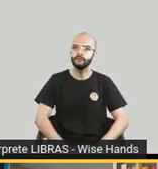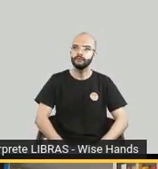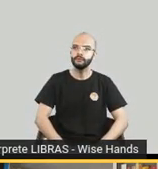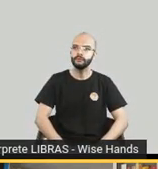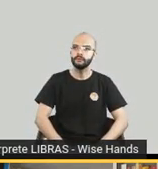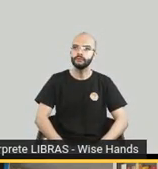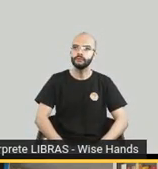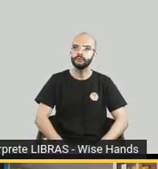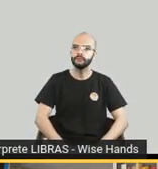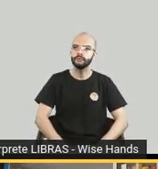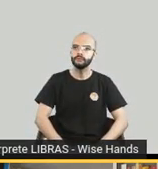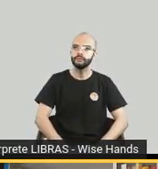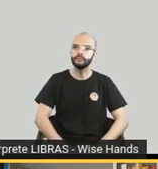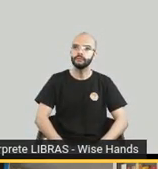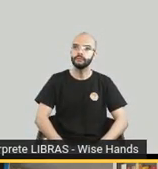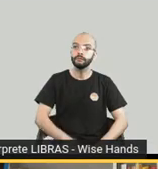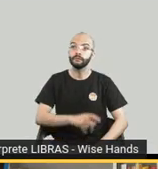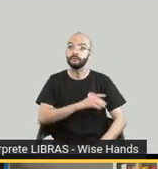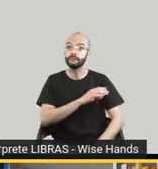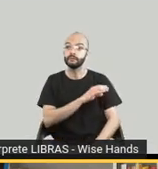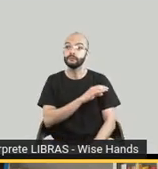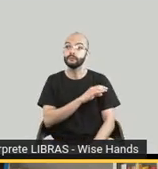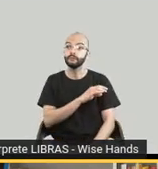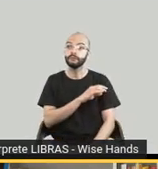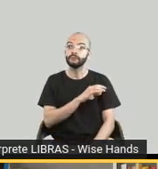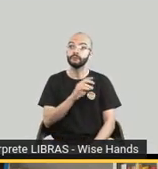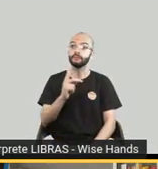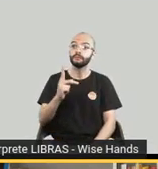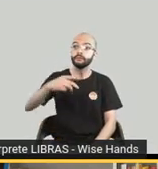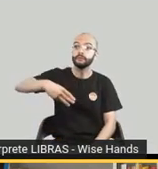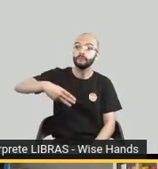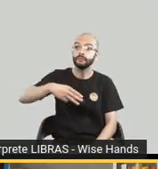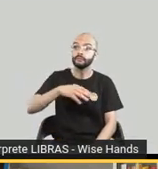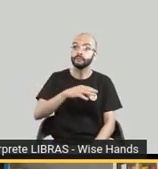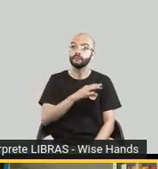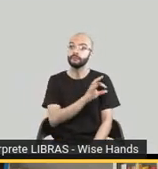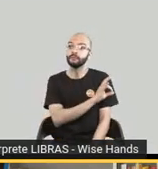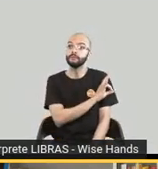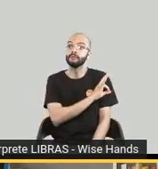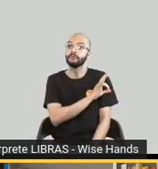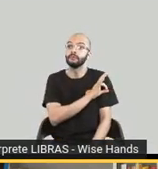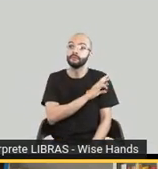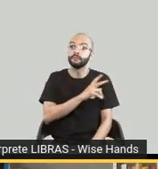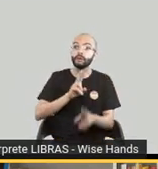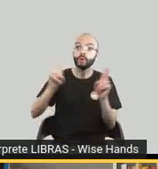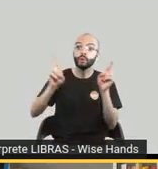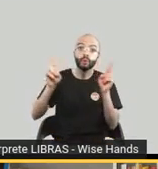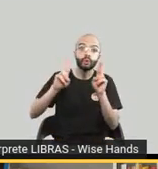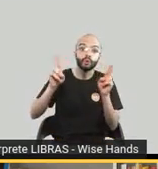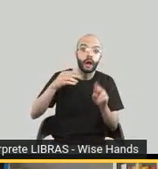Polícia Militar Emergência. Polícia Militar Emergência. Alô?